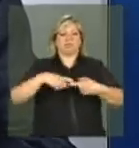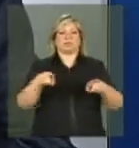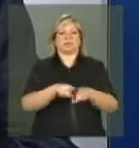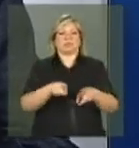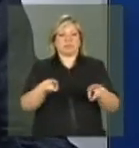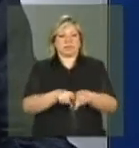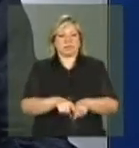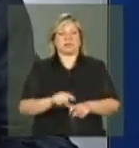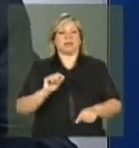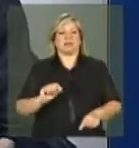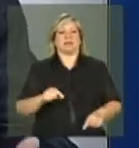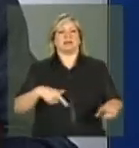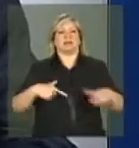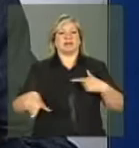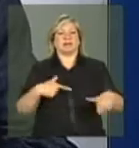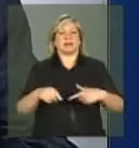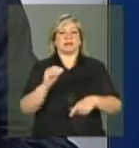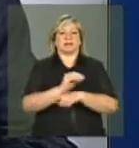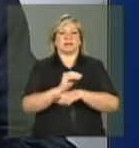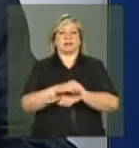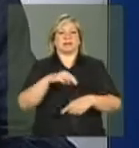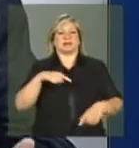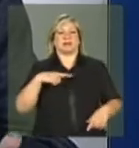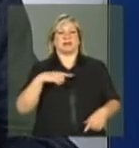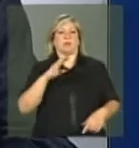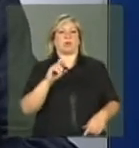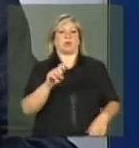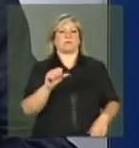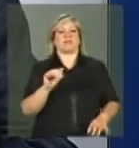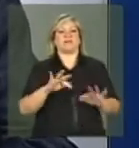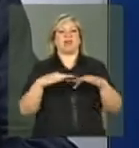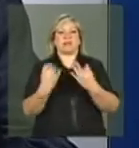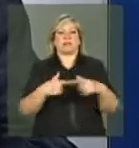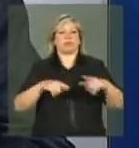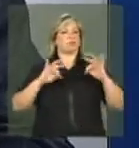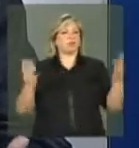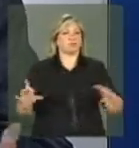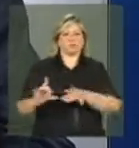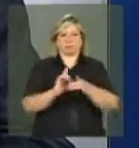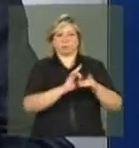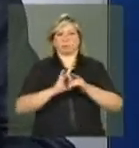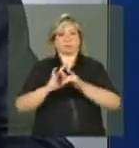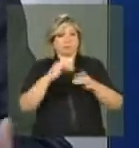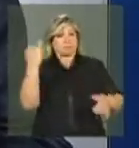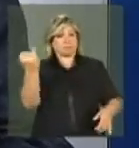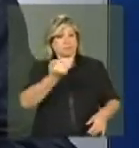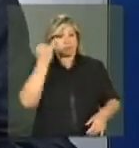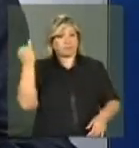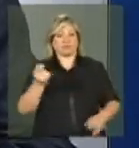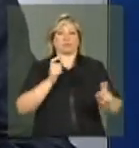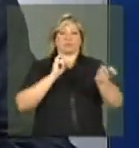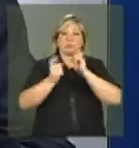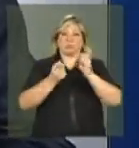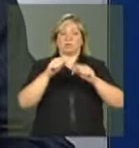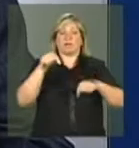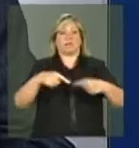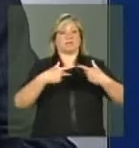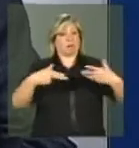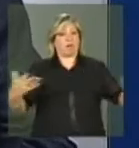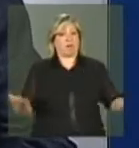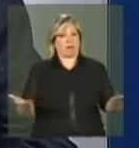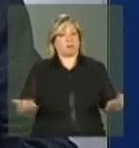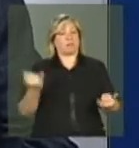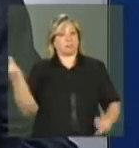assistência do Bolsa Família, e a todas as famílias beneficiárias do Bolsa Família que estão nos acompanhando, que é fundamental esta discussão que está se colocando agora.